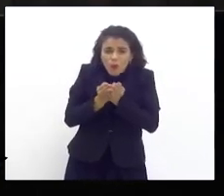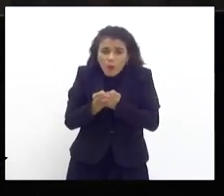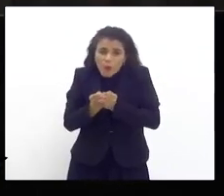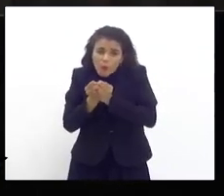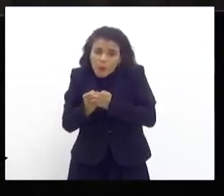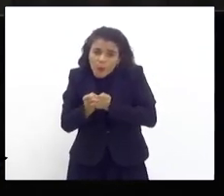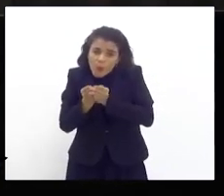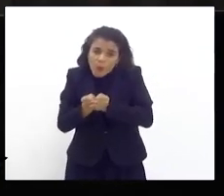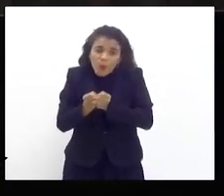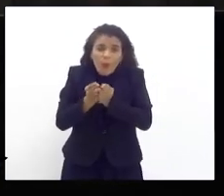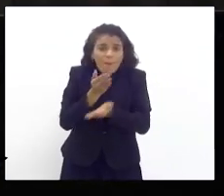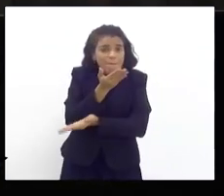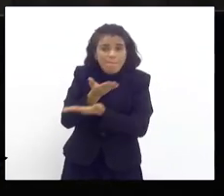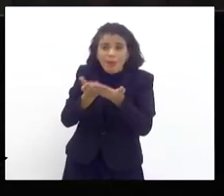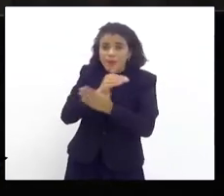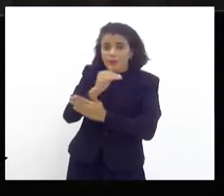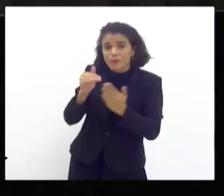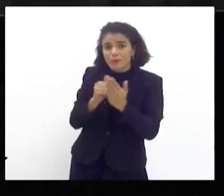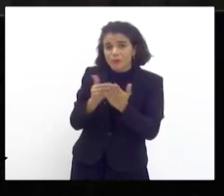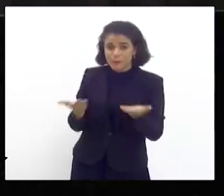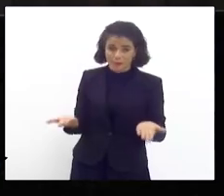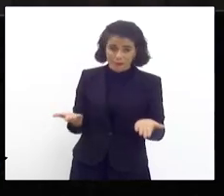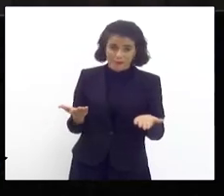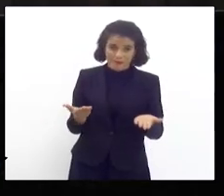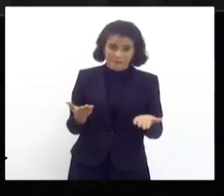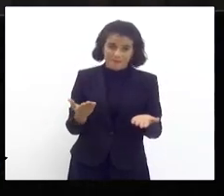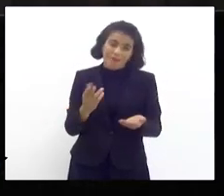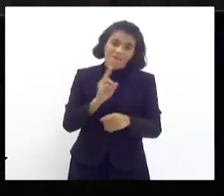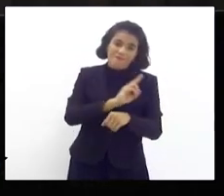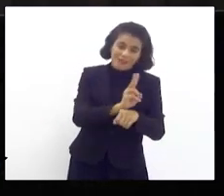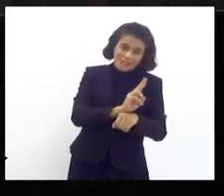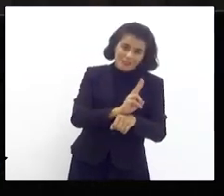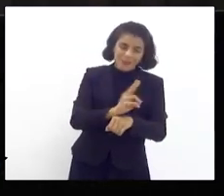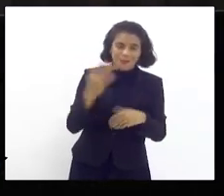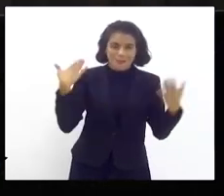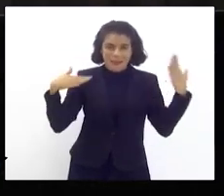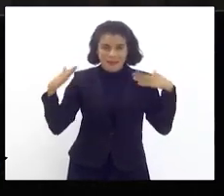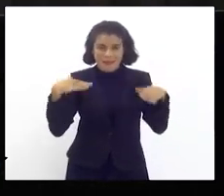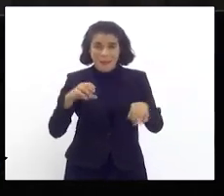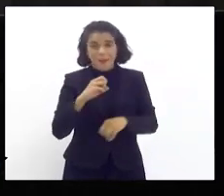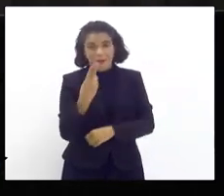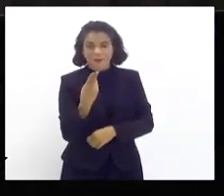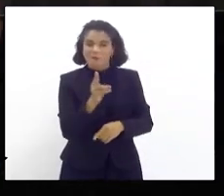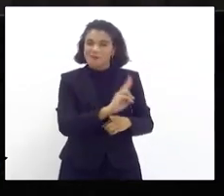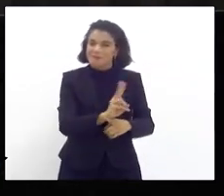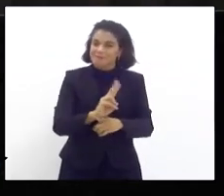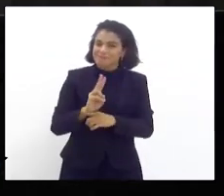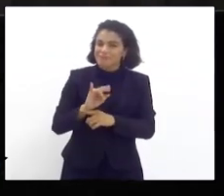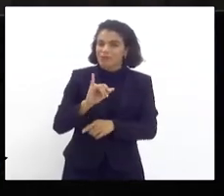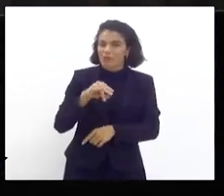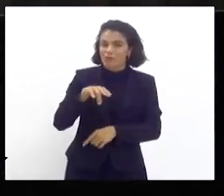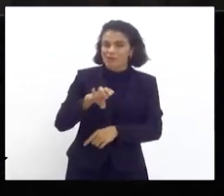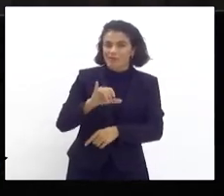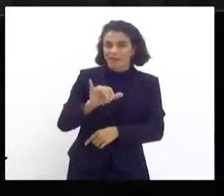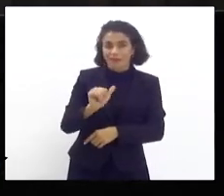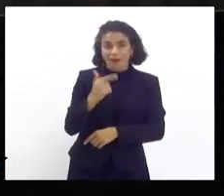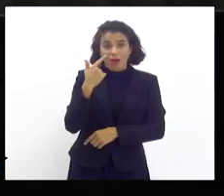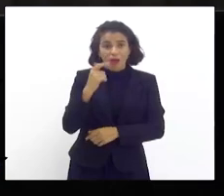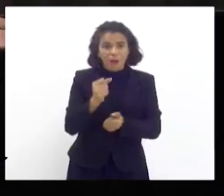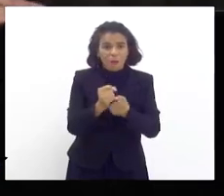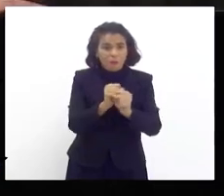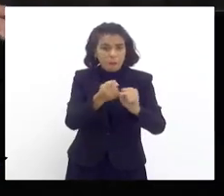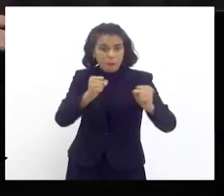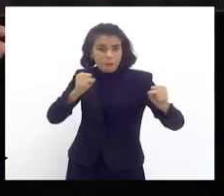Isso por parte da fiscalização do INEA, como também da Marinha. Agora, num caso desse, um navio dessa proporção, com